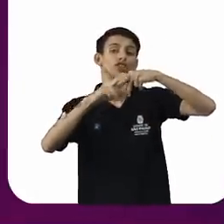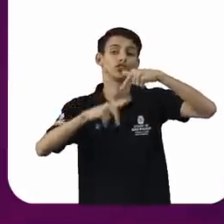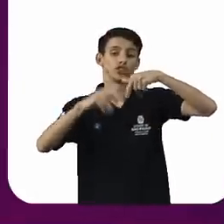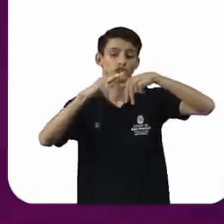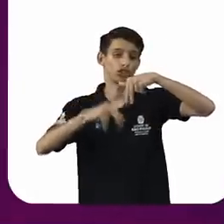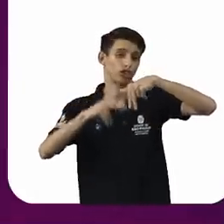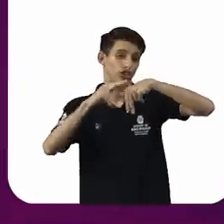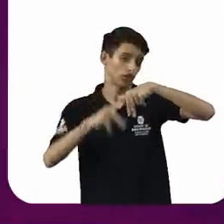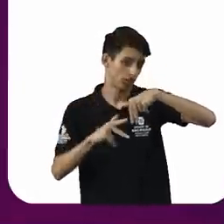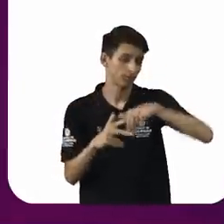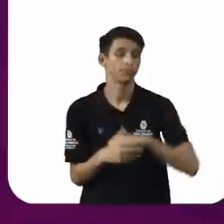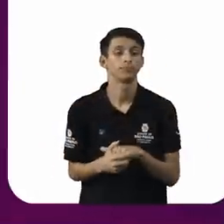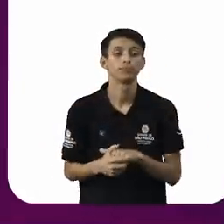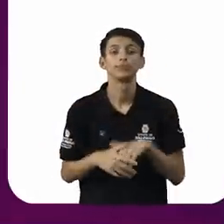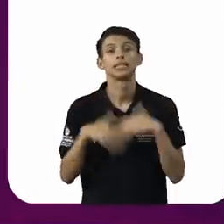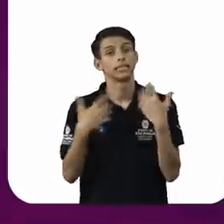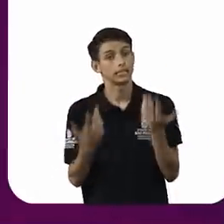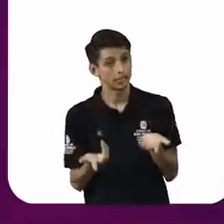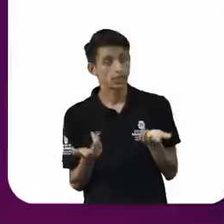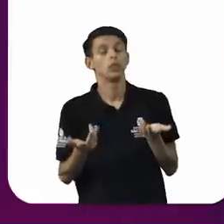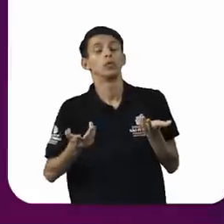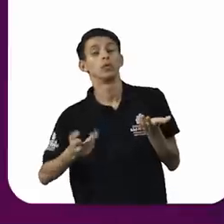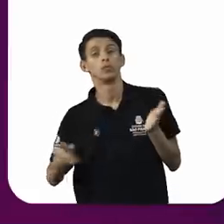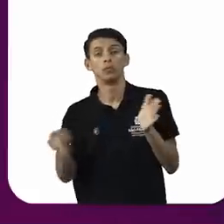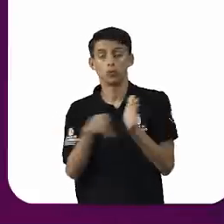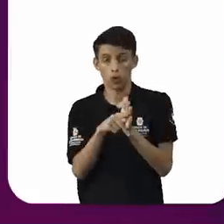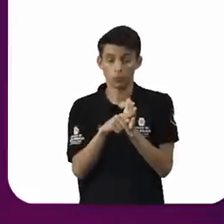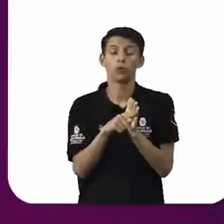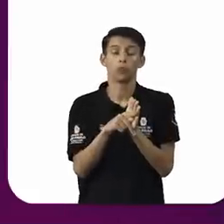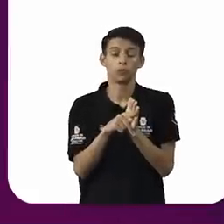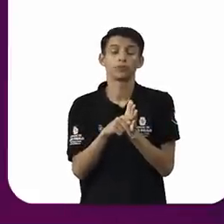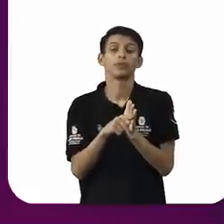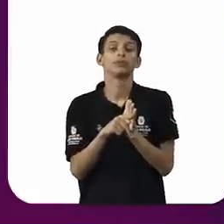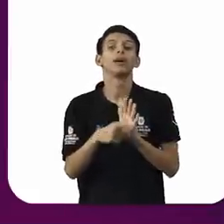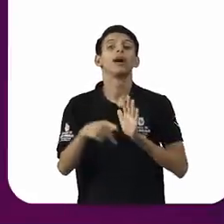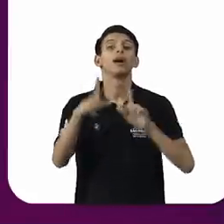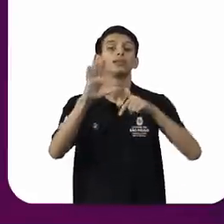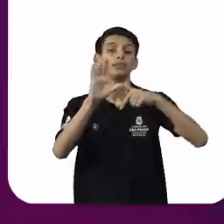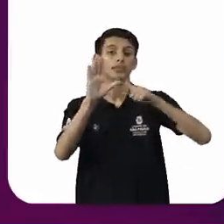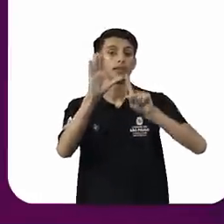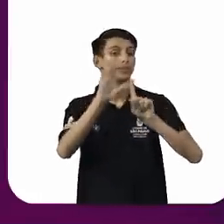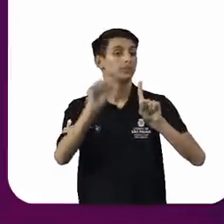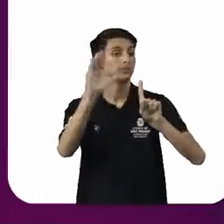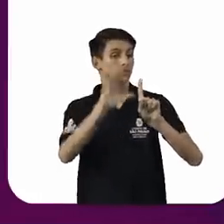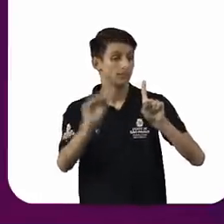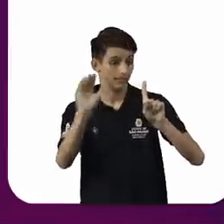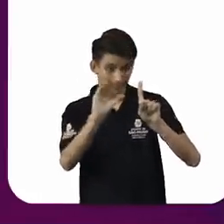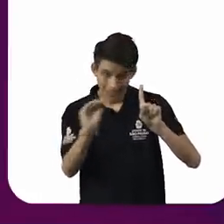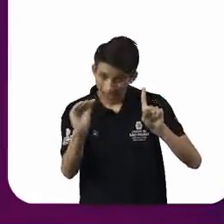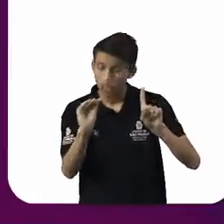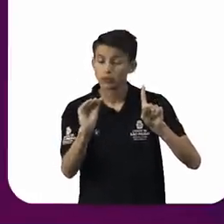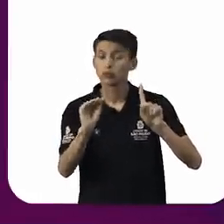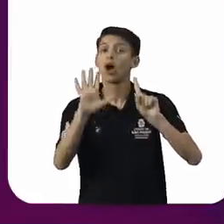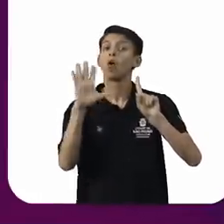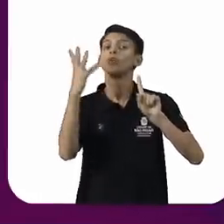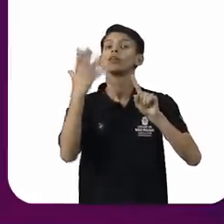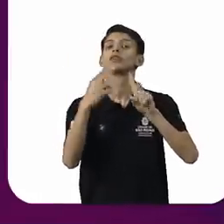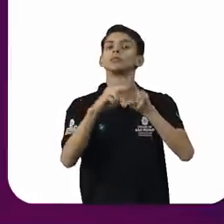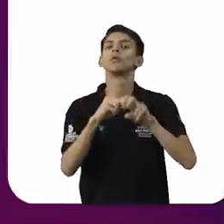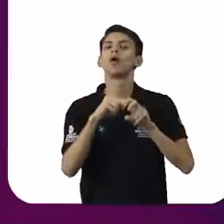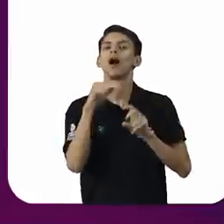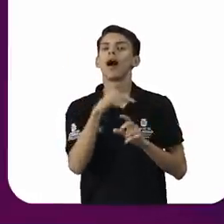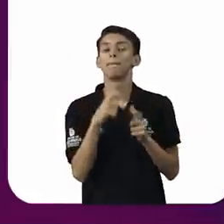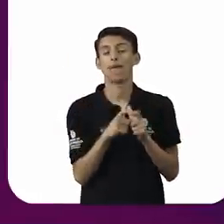é praticado contra as mulheres, pelo fato de serem mulheres. Então, é preciso mudar